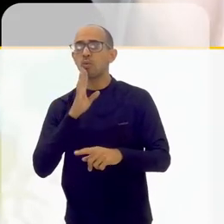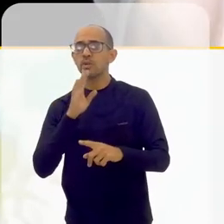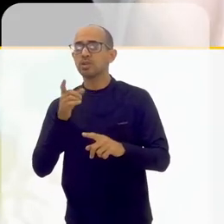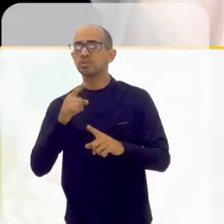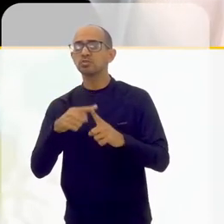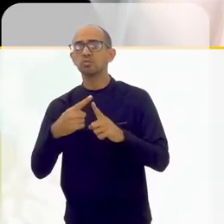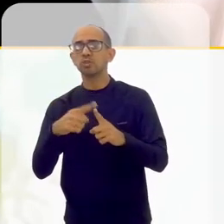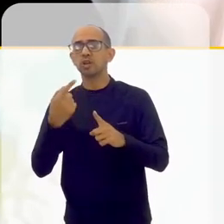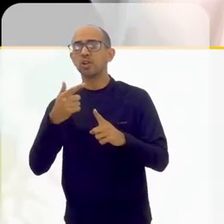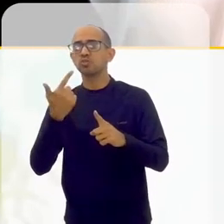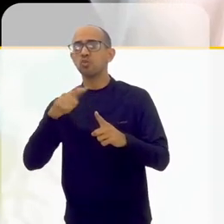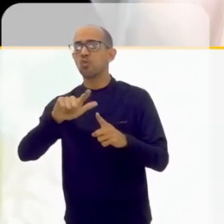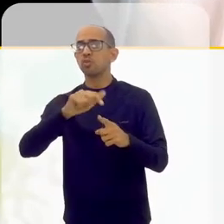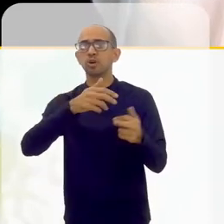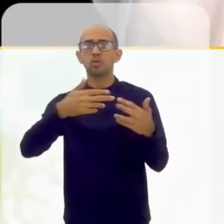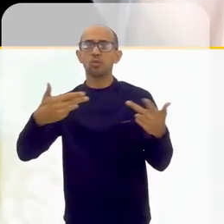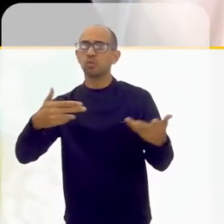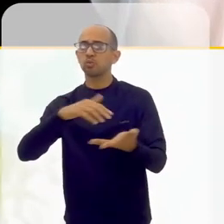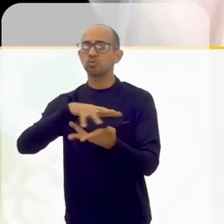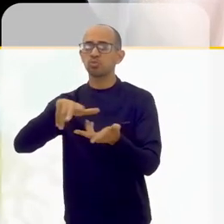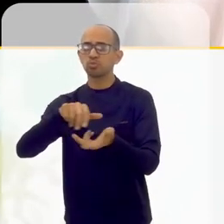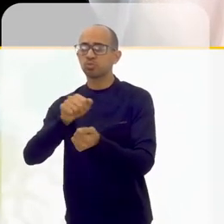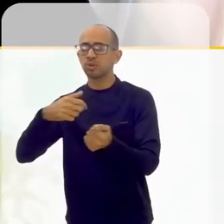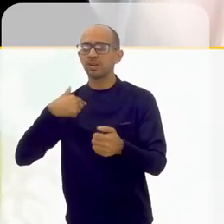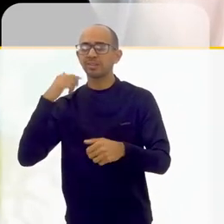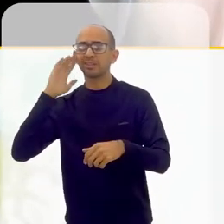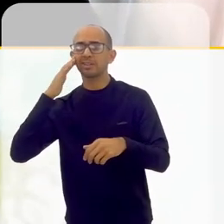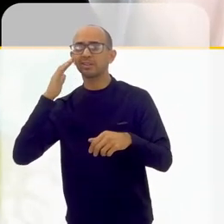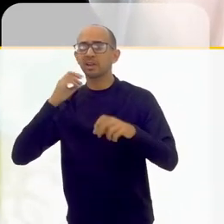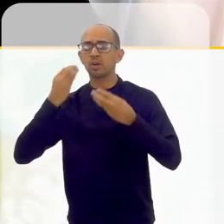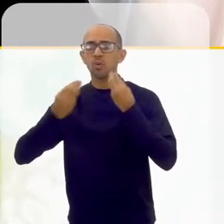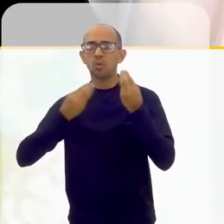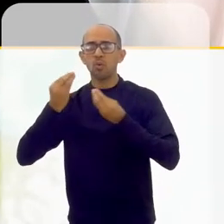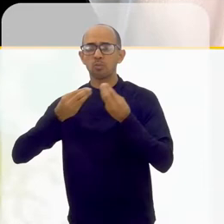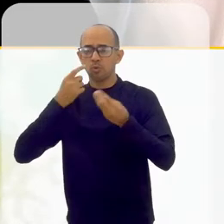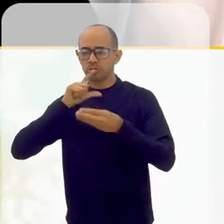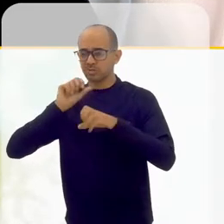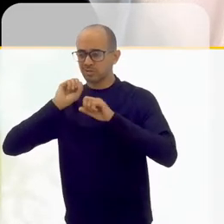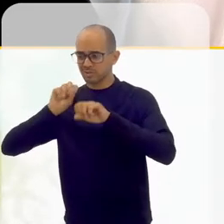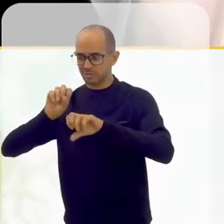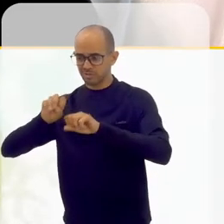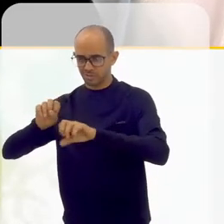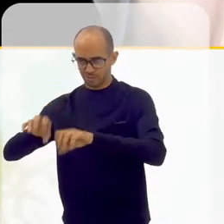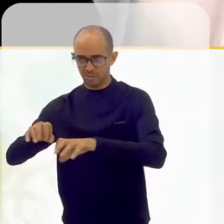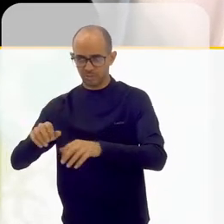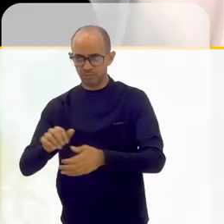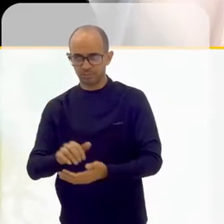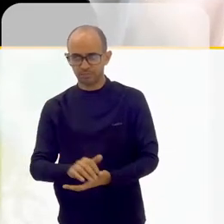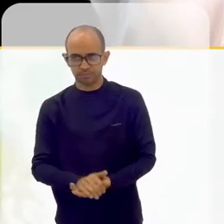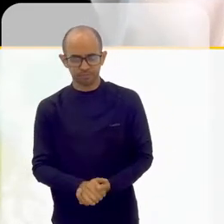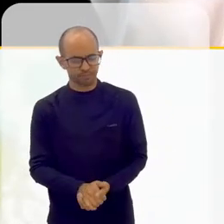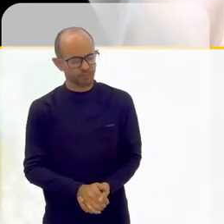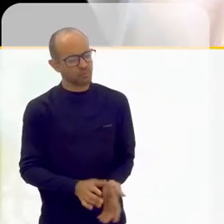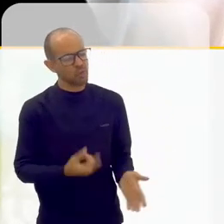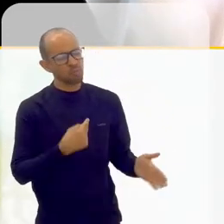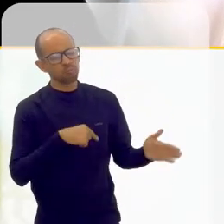também a escuta por nós mesmos, para entender qual é o nosso limite, como é que a gente consegue passar eles e se a gente deve passar eles também.